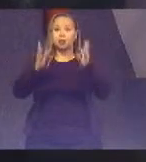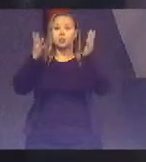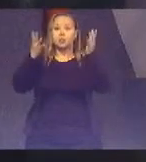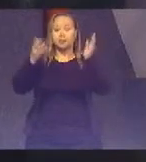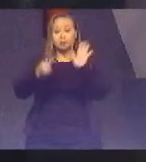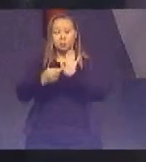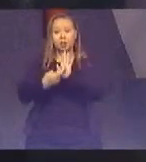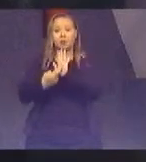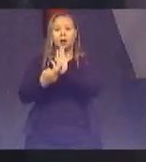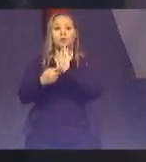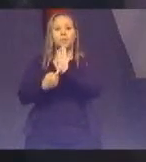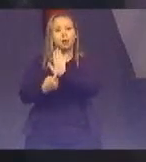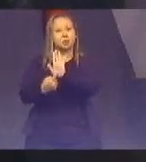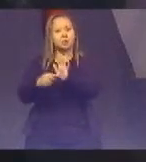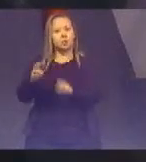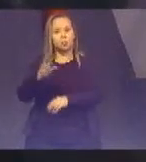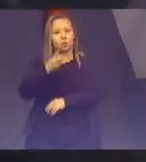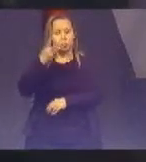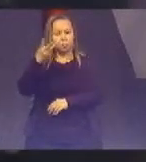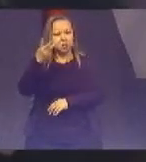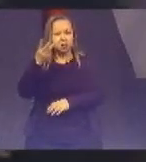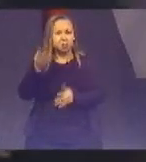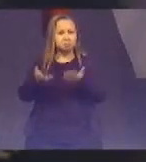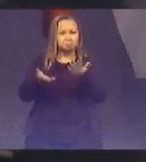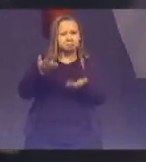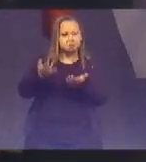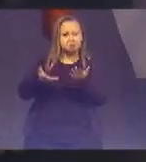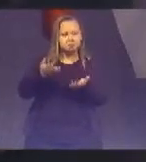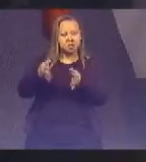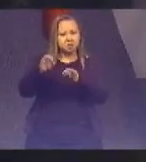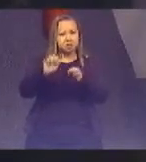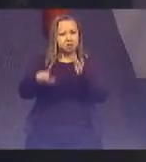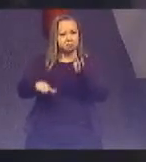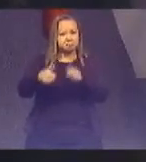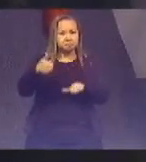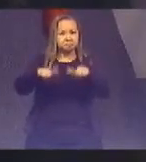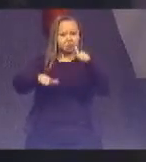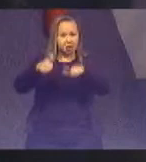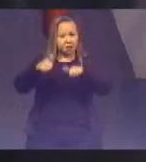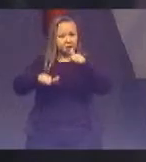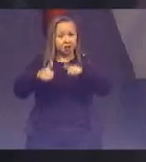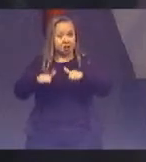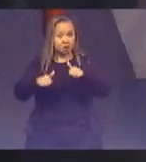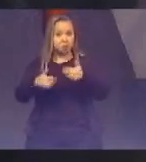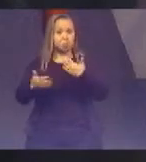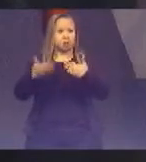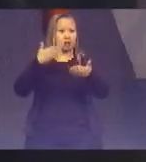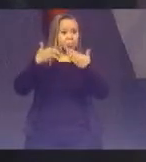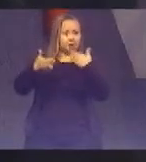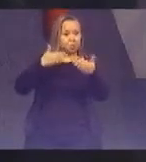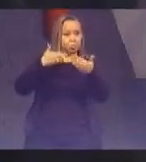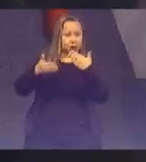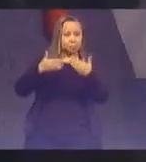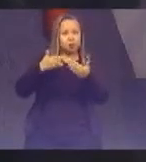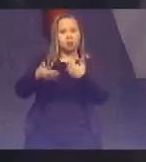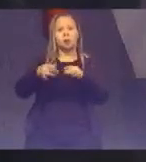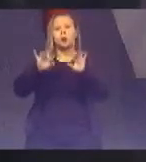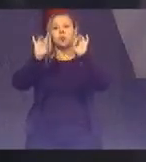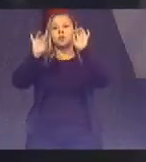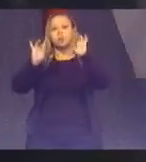o terceiro balanço socioambiental do Poder Judiciário, que poderá ser debatido por especialistas,